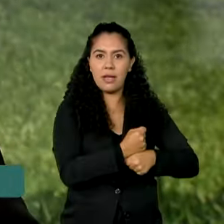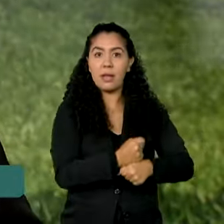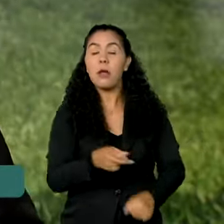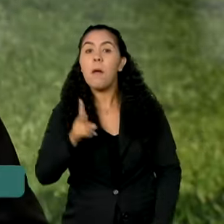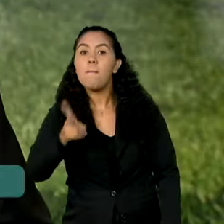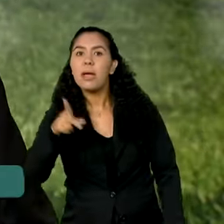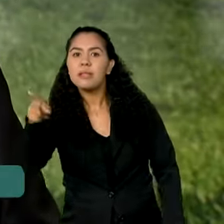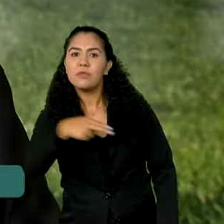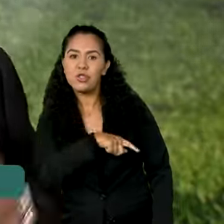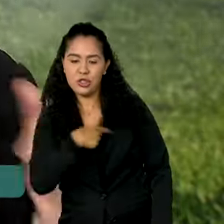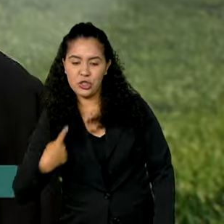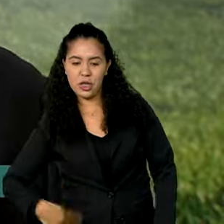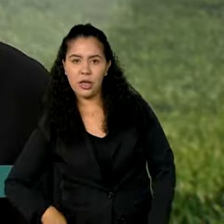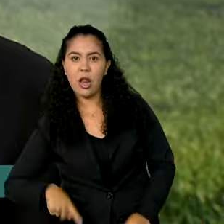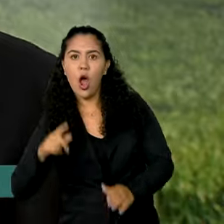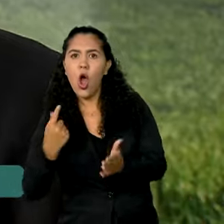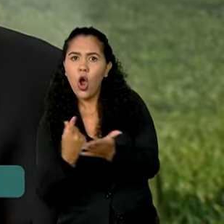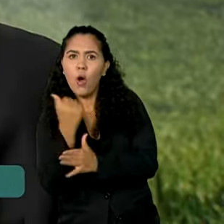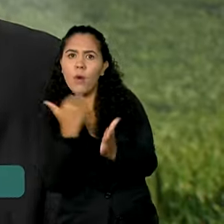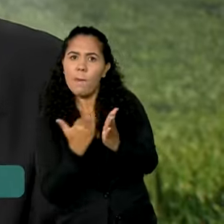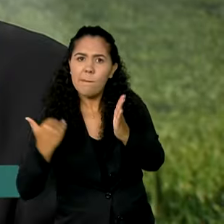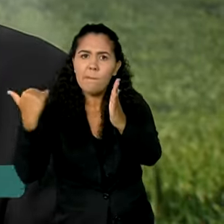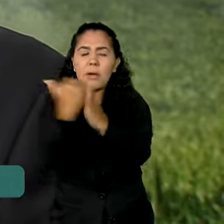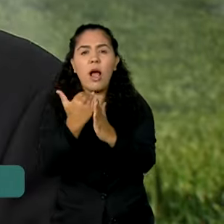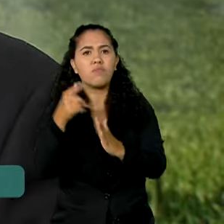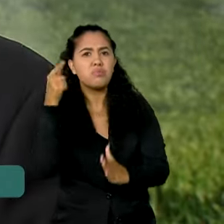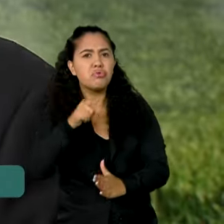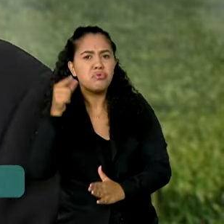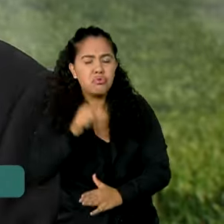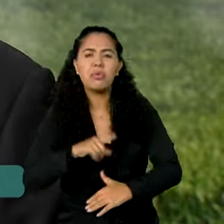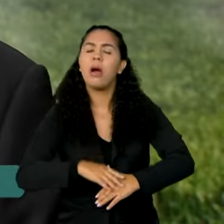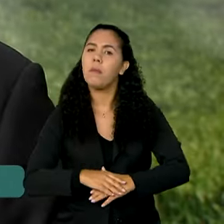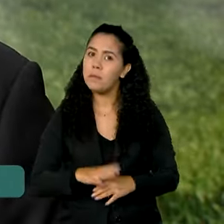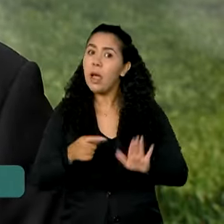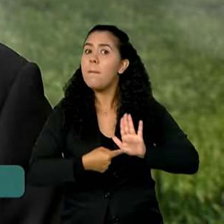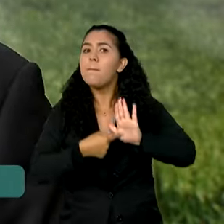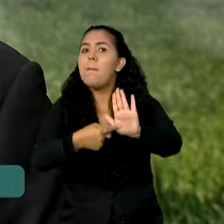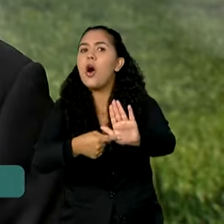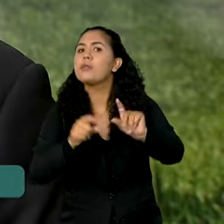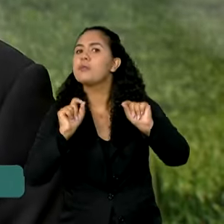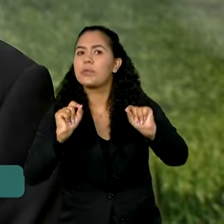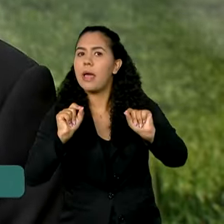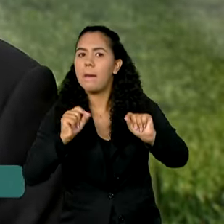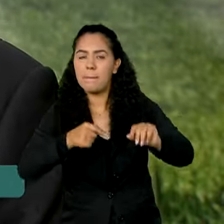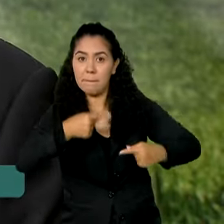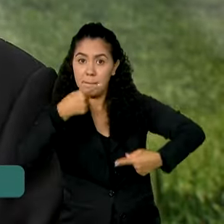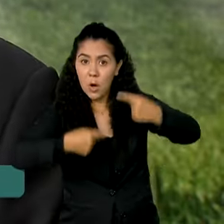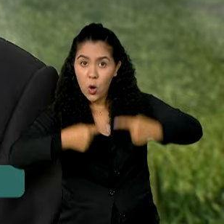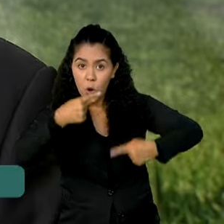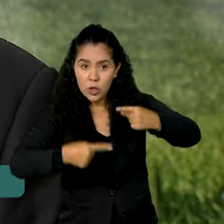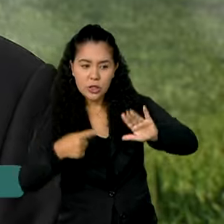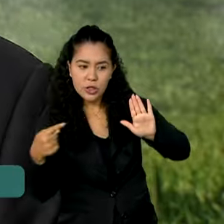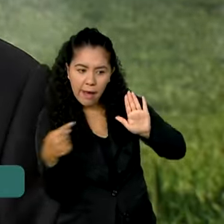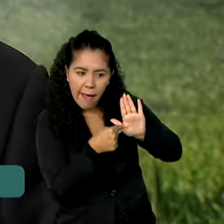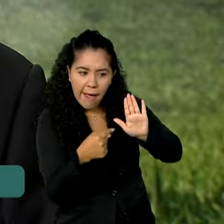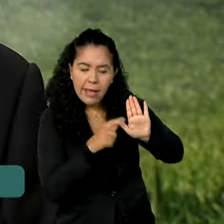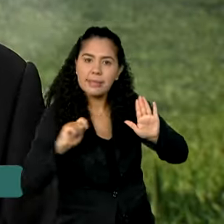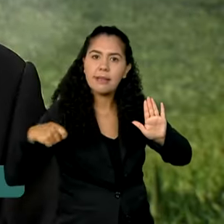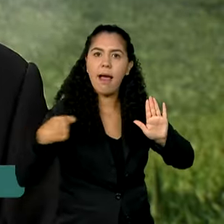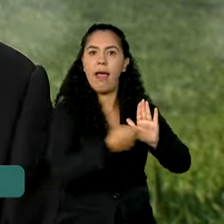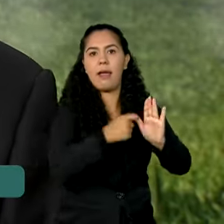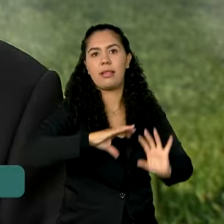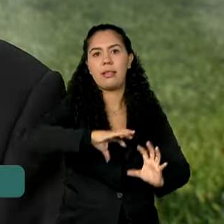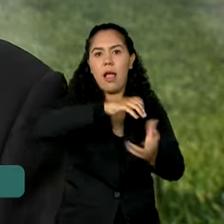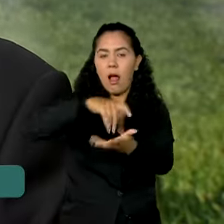mil toneladas a menos. Assim aconteceu com frangos. Então, mostra que é uma política internacional efetiva, que dá